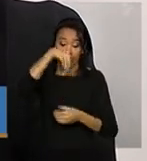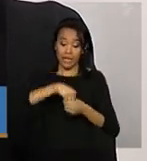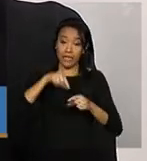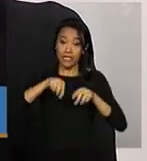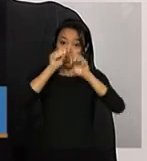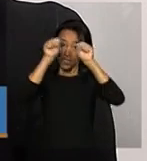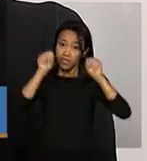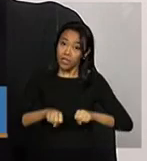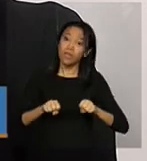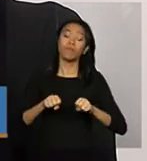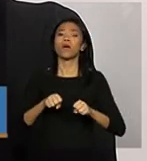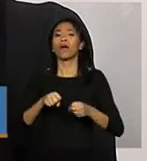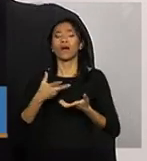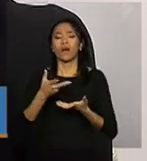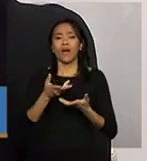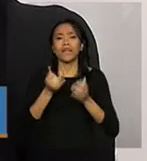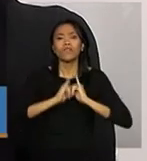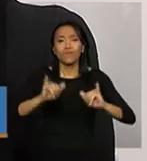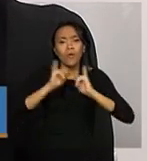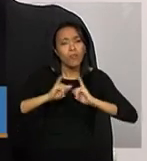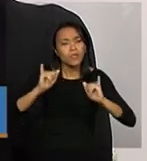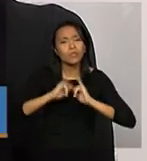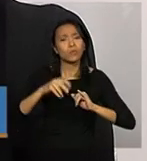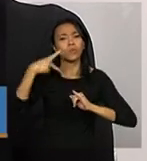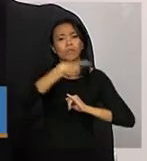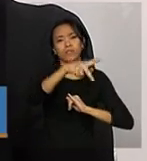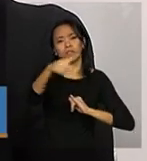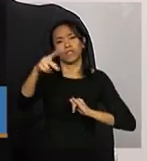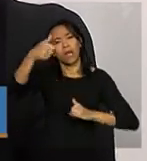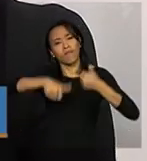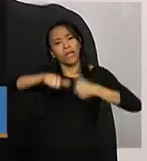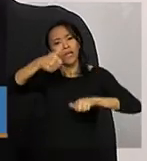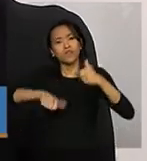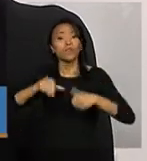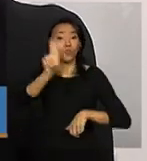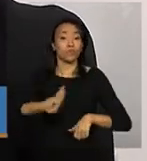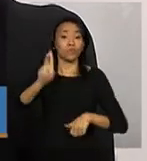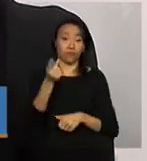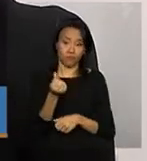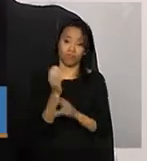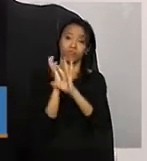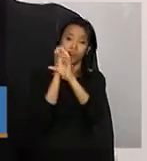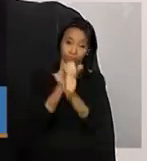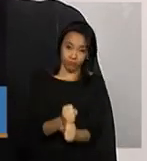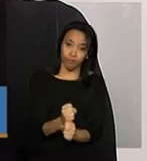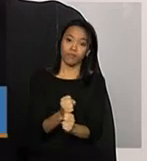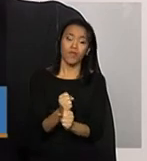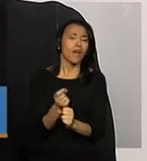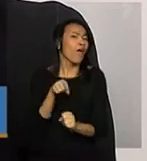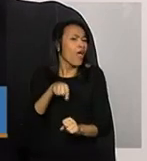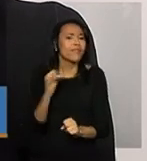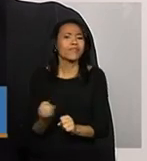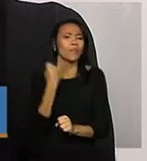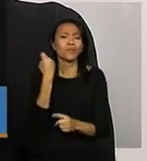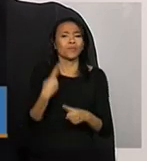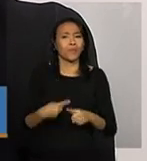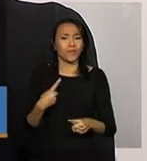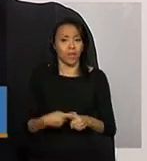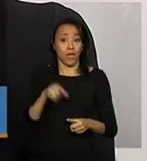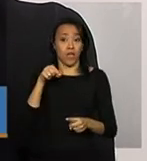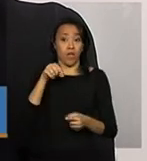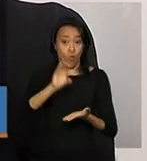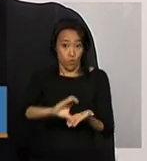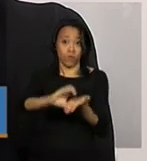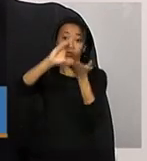demonstrativo, a sua avaliação sobre as contas. É muito importante por quê? Porque o conselho,